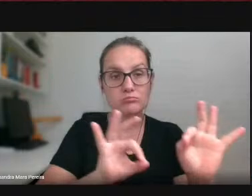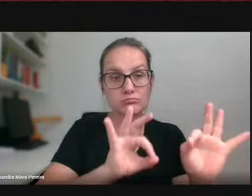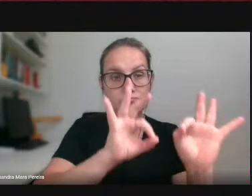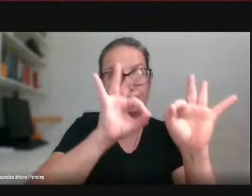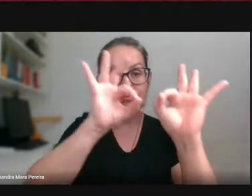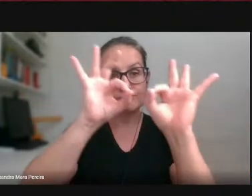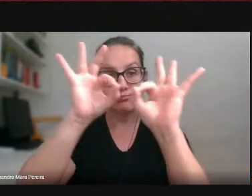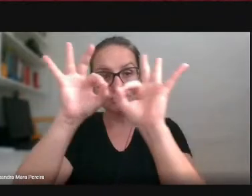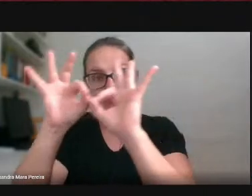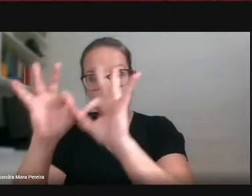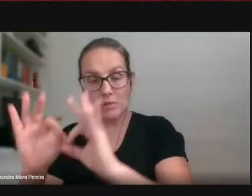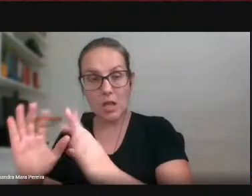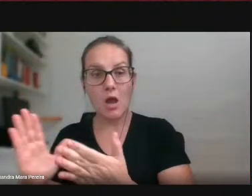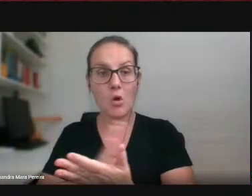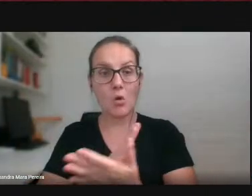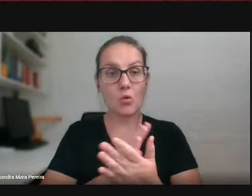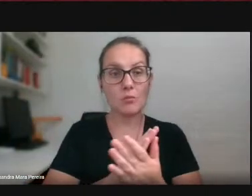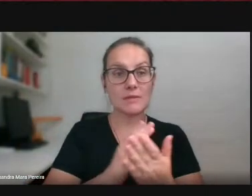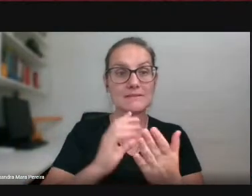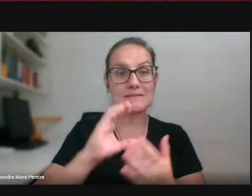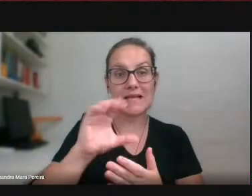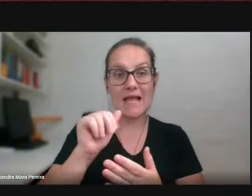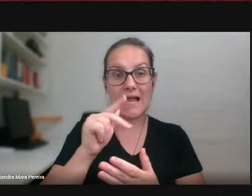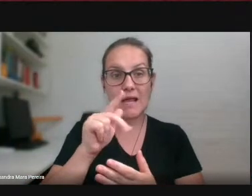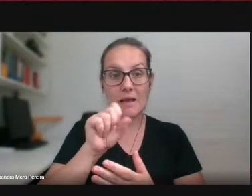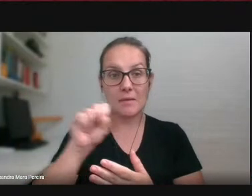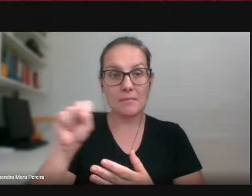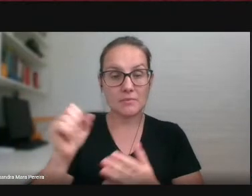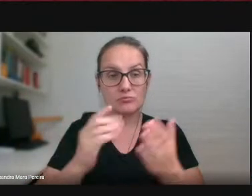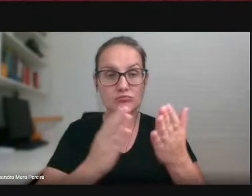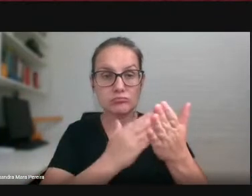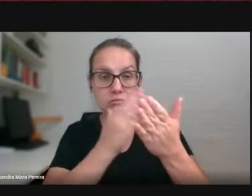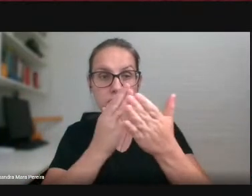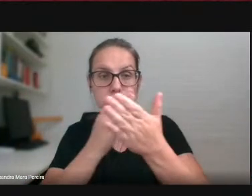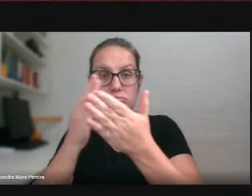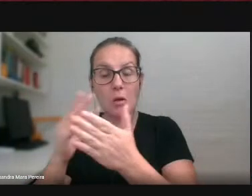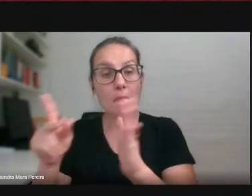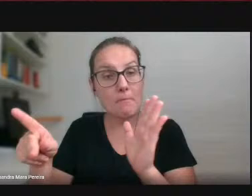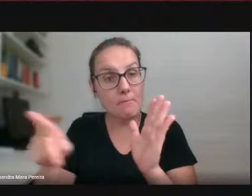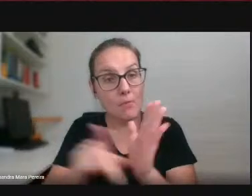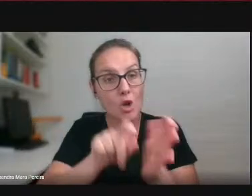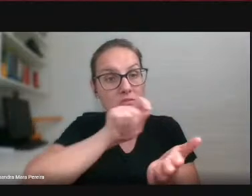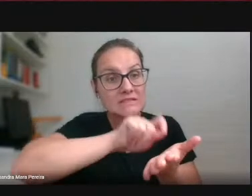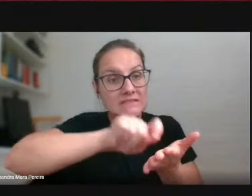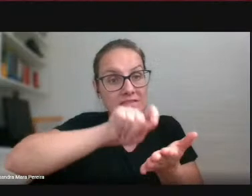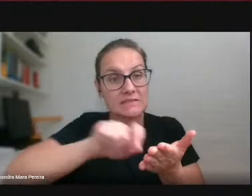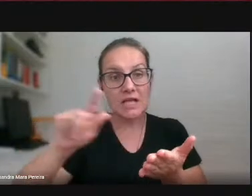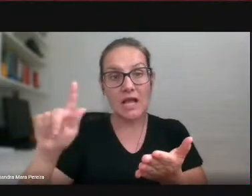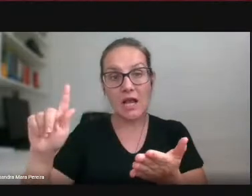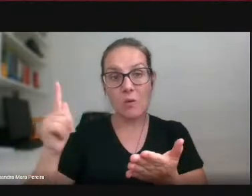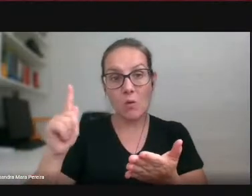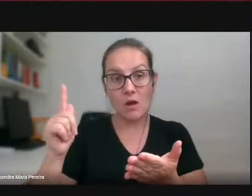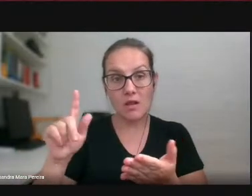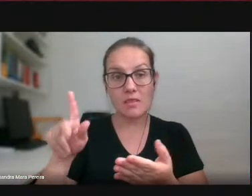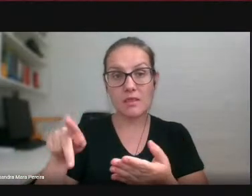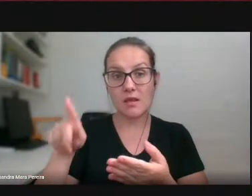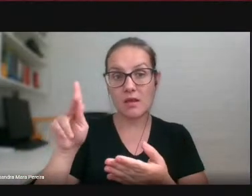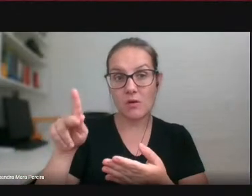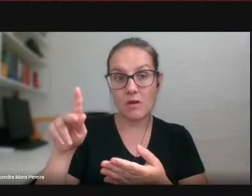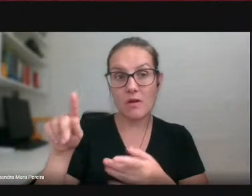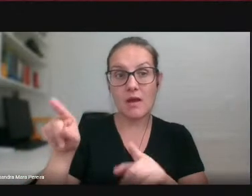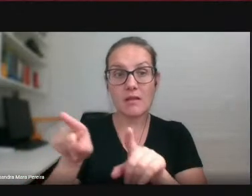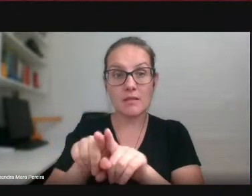capas dos títulos obras escritas em Guarani em Caioá e em Terena